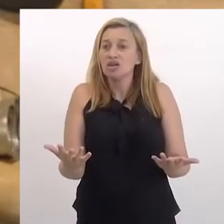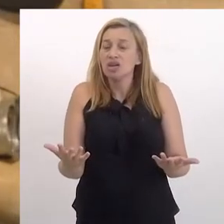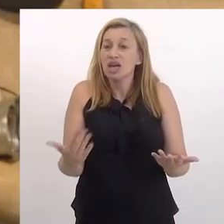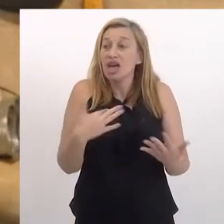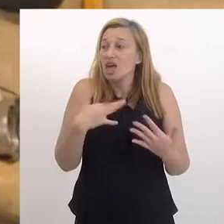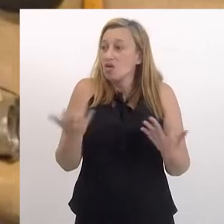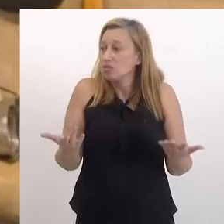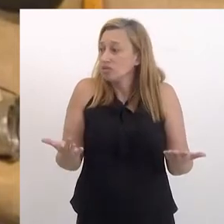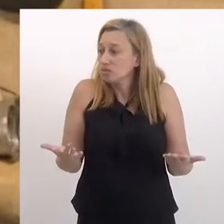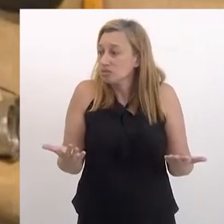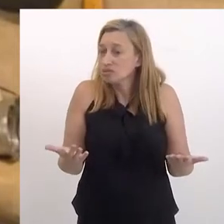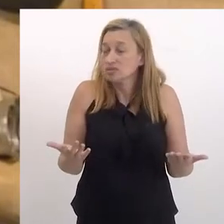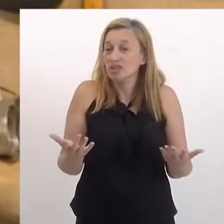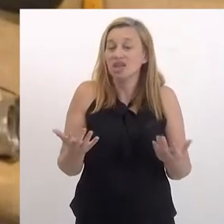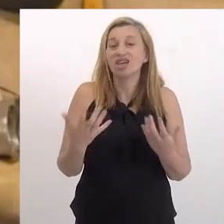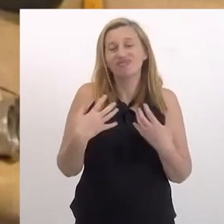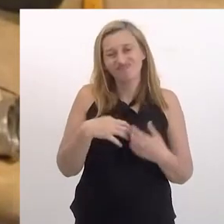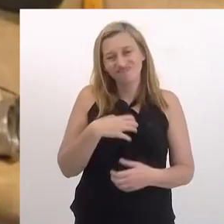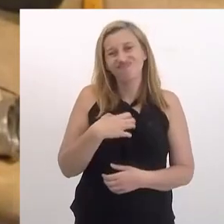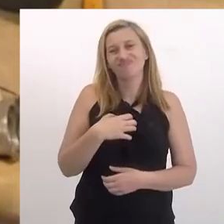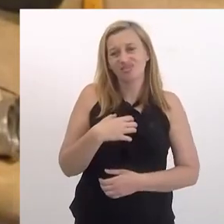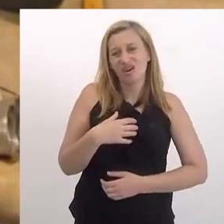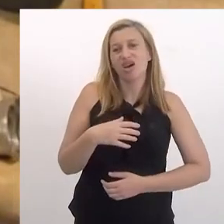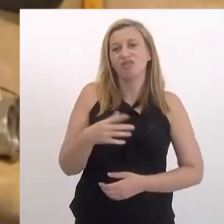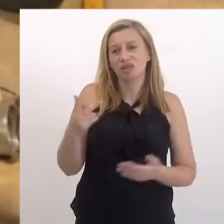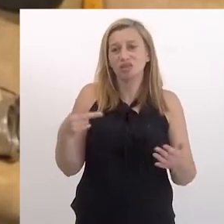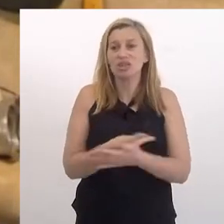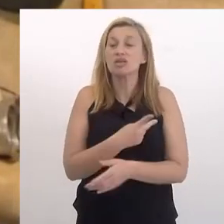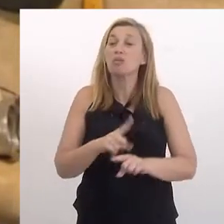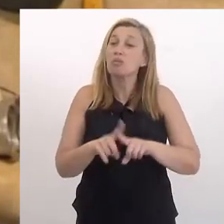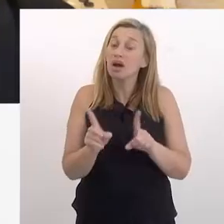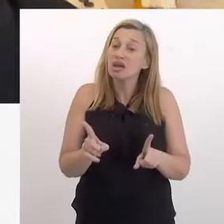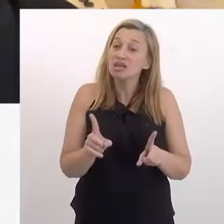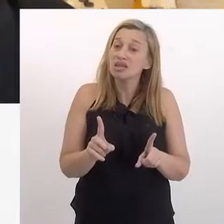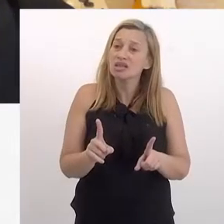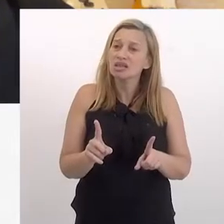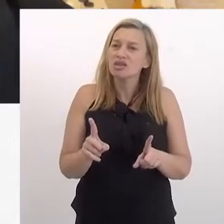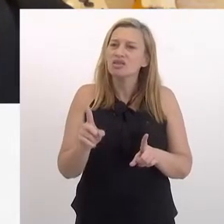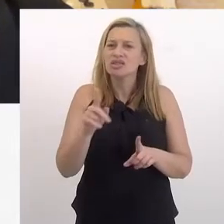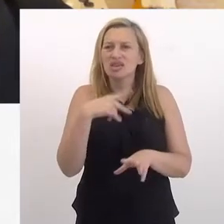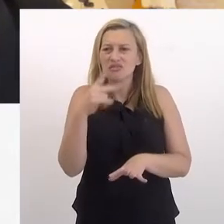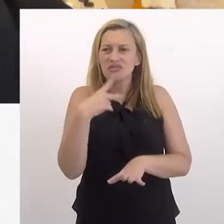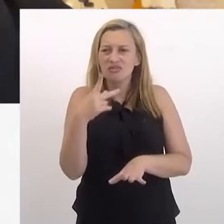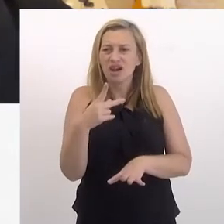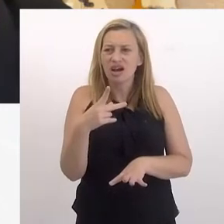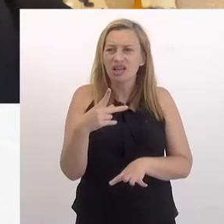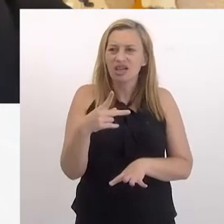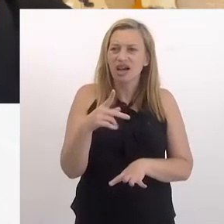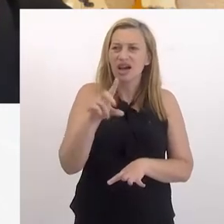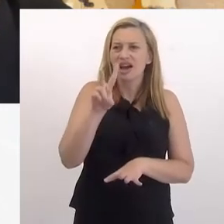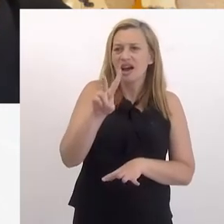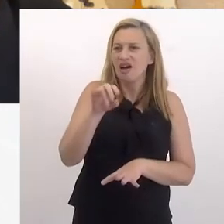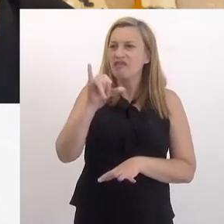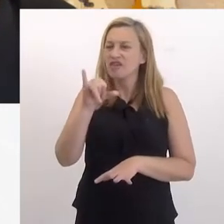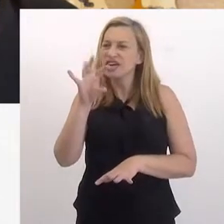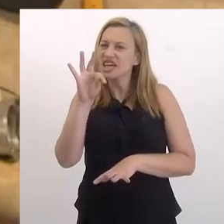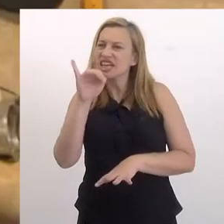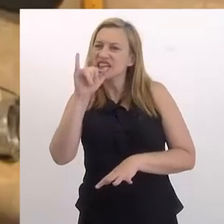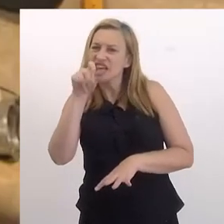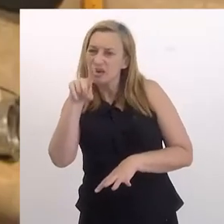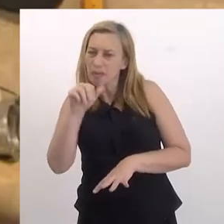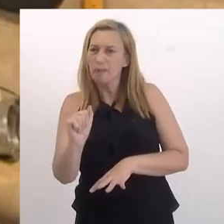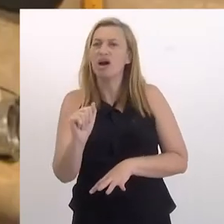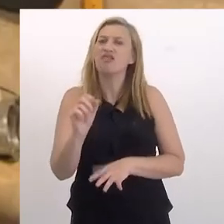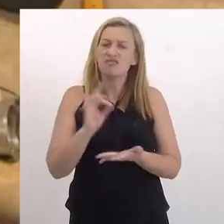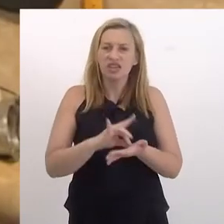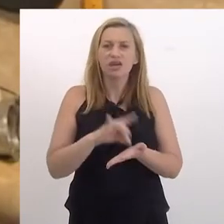meio... Eu fiquei bem revoltada, assim, quando aconteceu. Mas, quando você fala da questão da vítima, eu